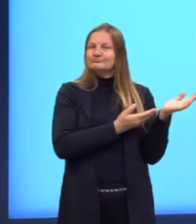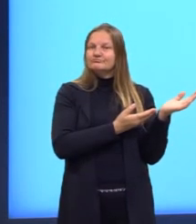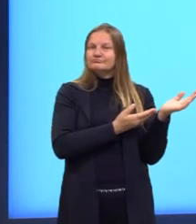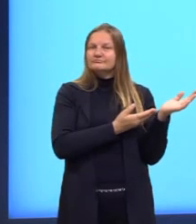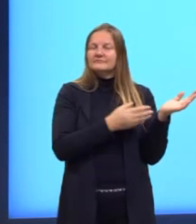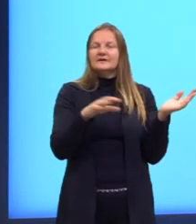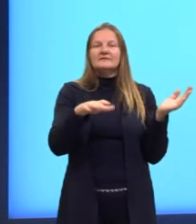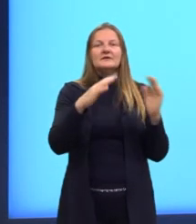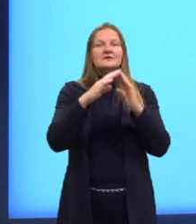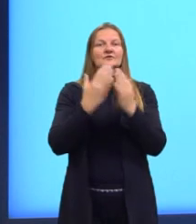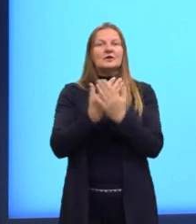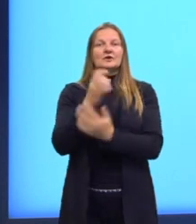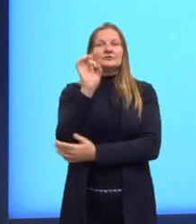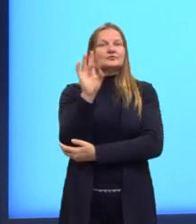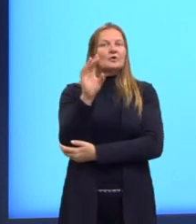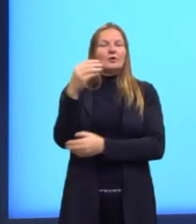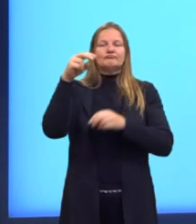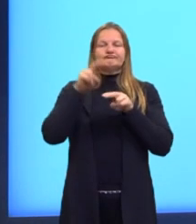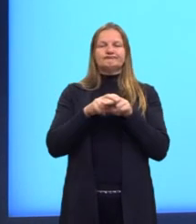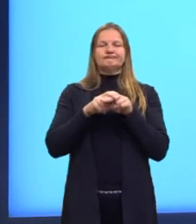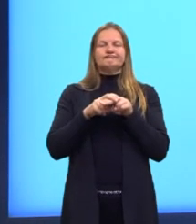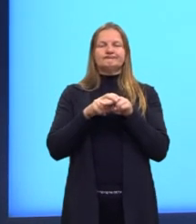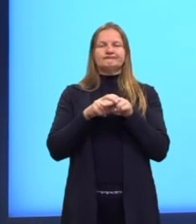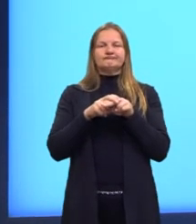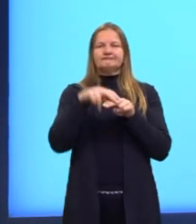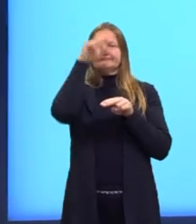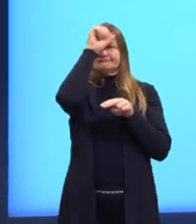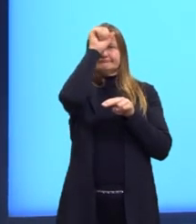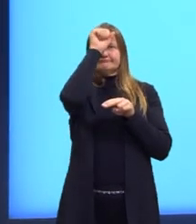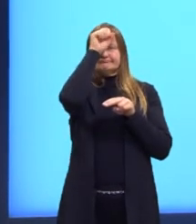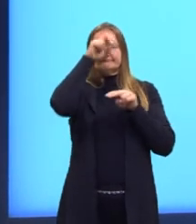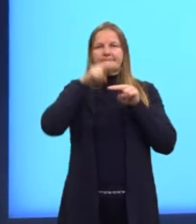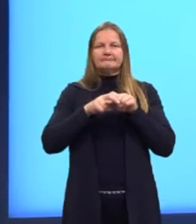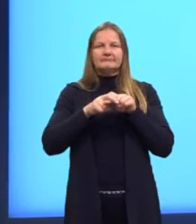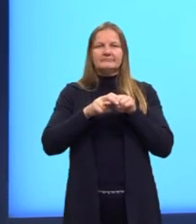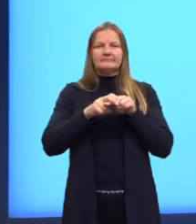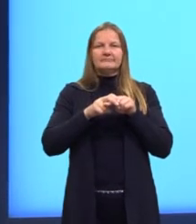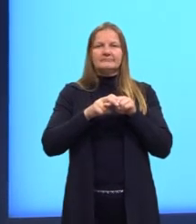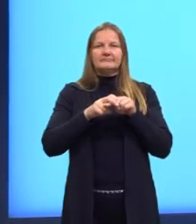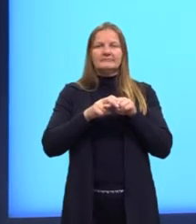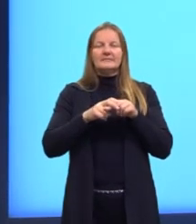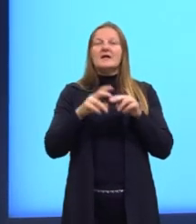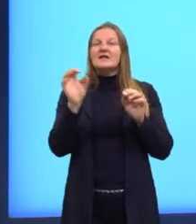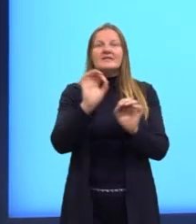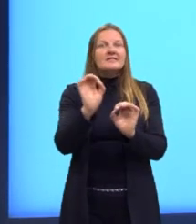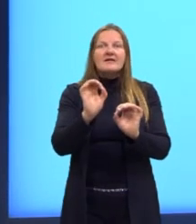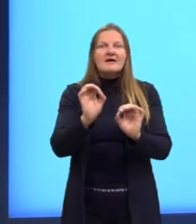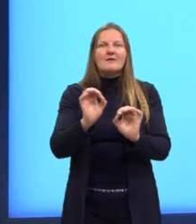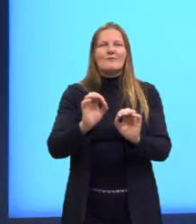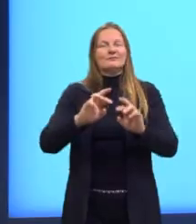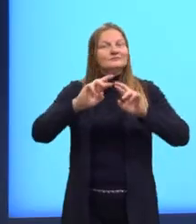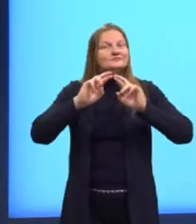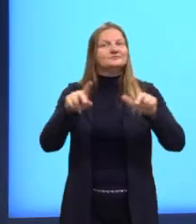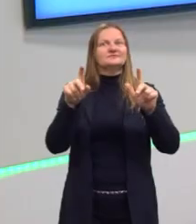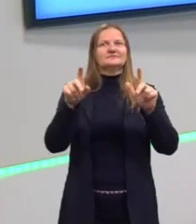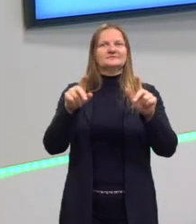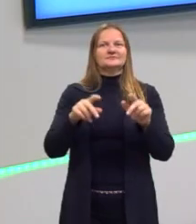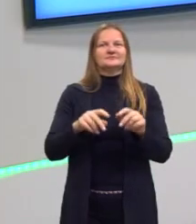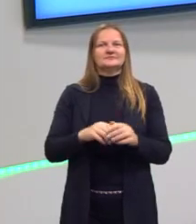faz a gente achar que a gente só aprende sentadinho na cadeira. E a minha aula de hoje é para desconstruir um pouco essa ideia.